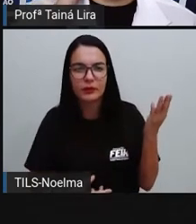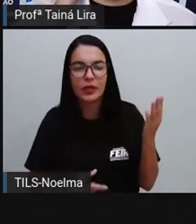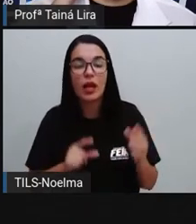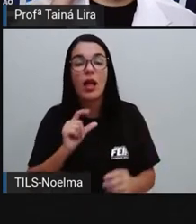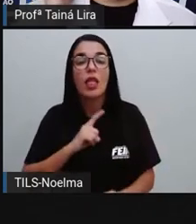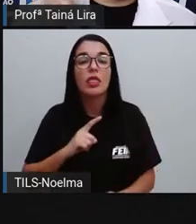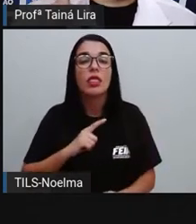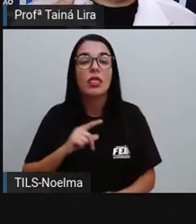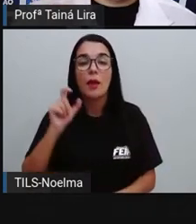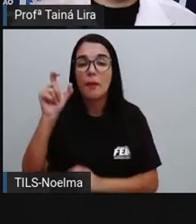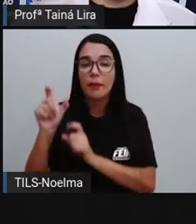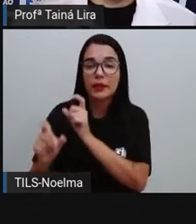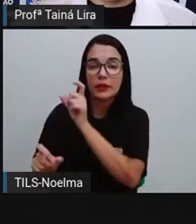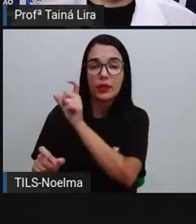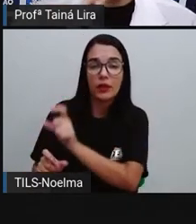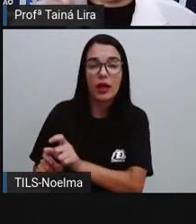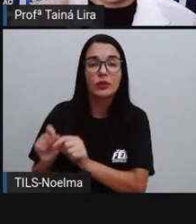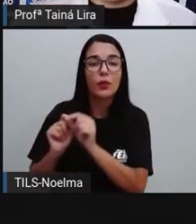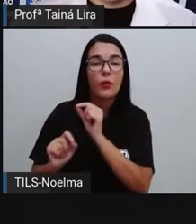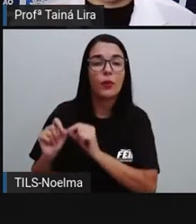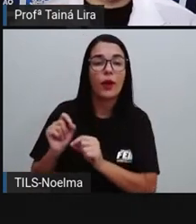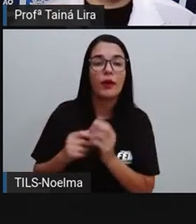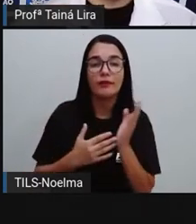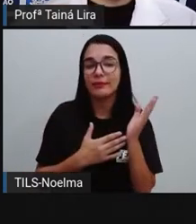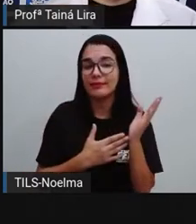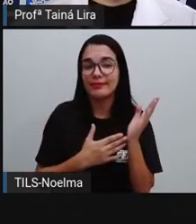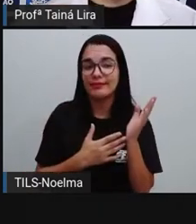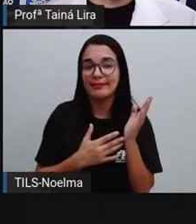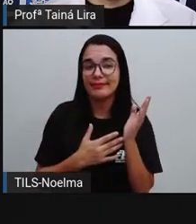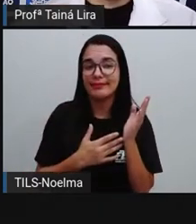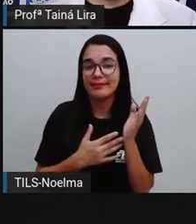personagens aí desse quadrinho, dessa história em quadrinhos?